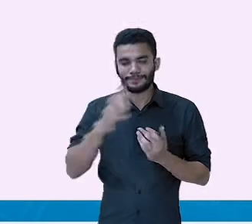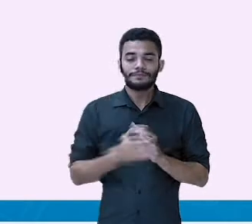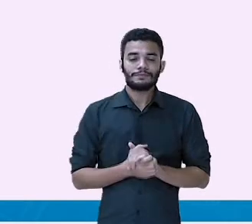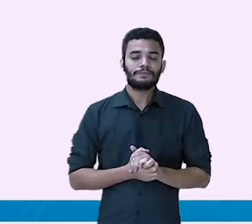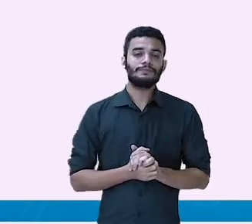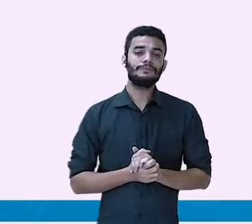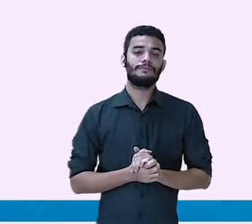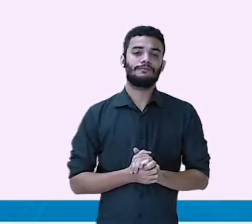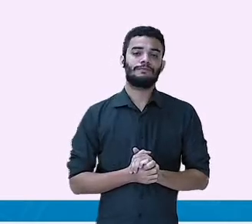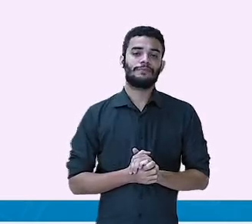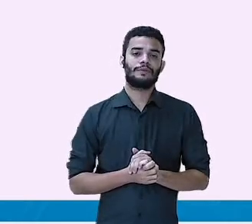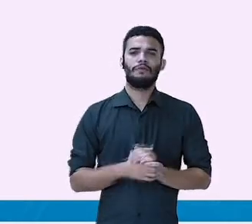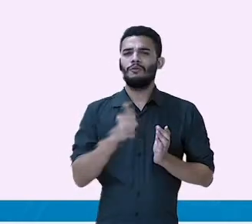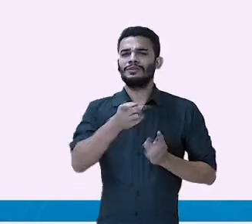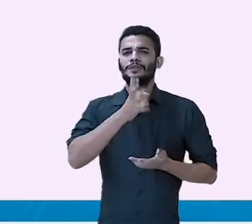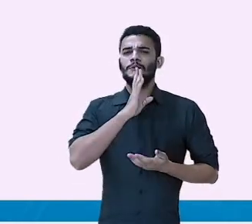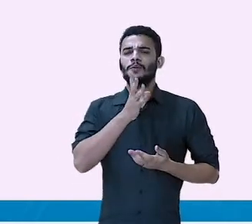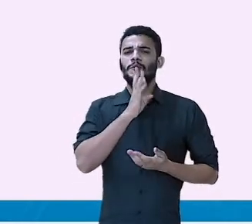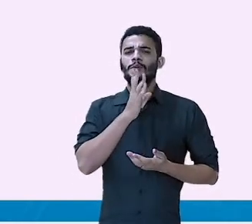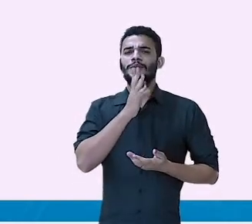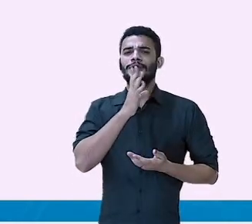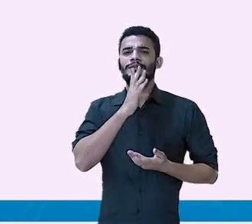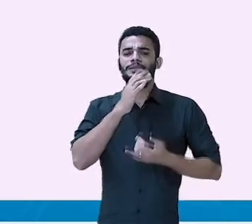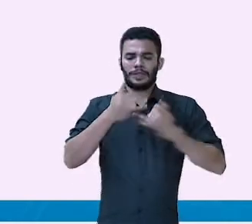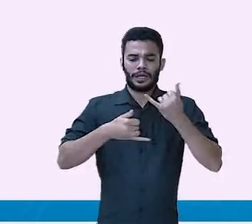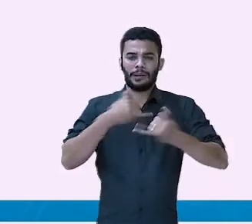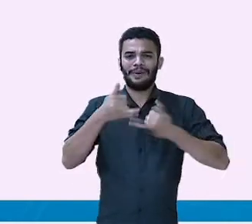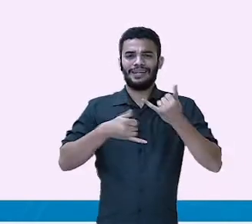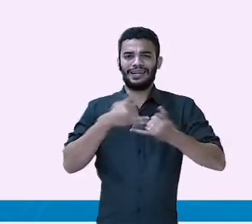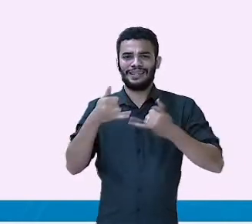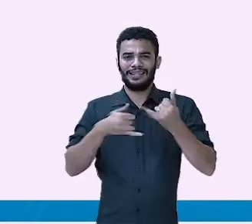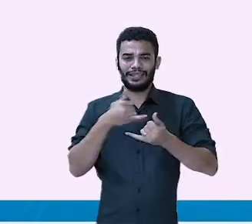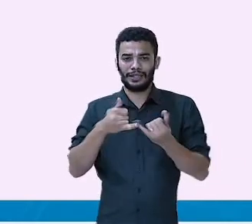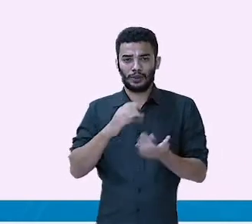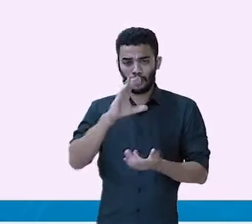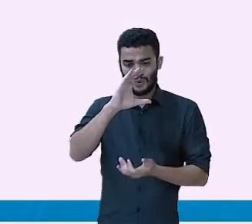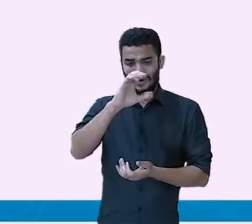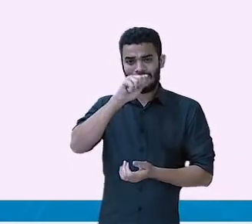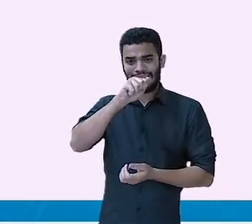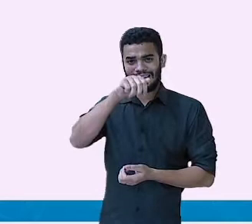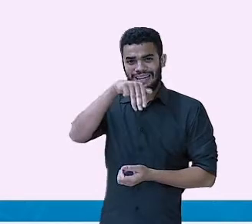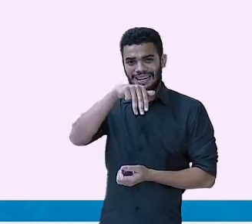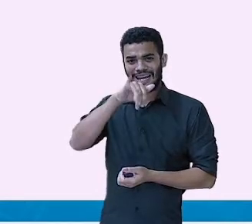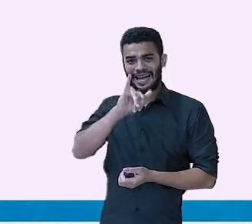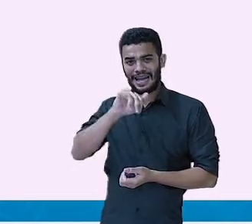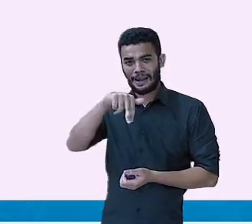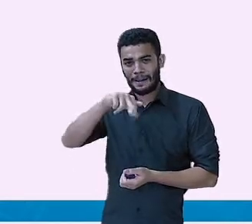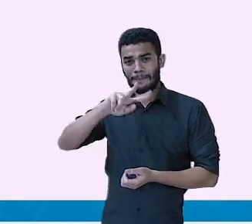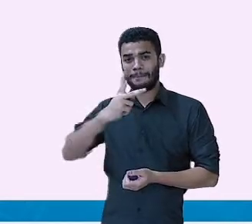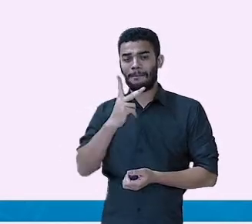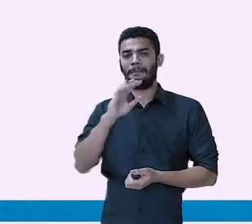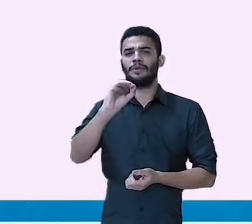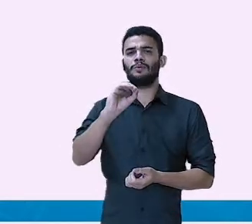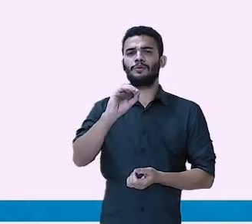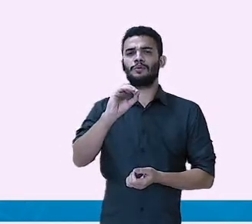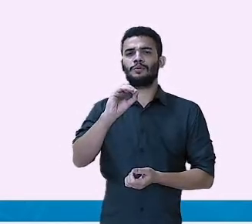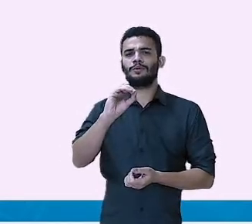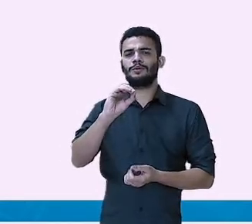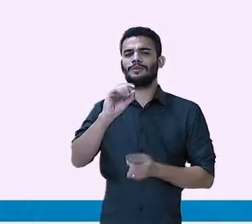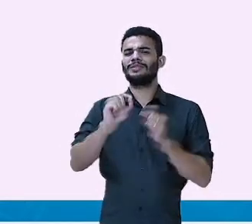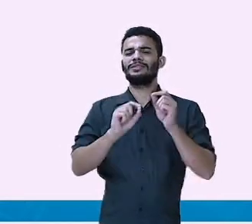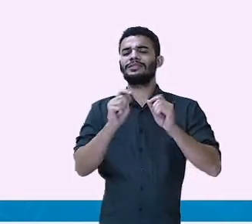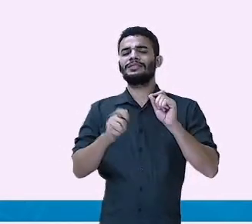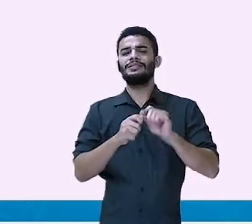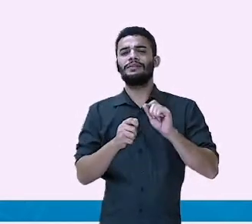falar do jogo do caminho? O próprio nome já diz, né, gente? Consiste em andar ou